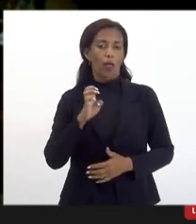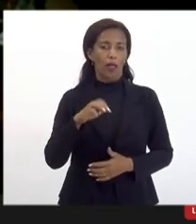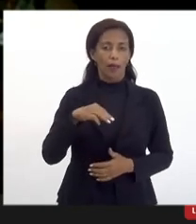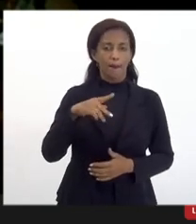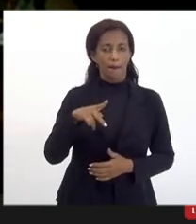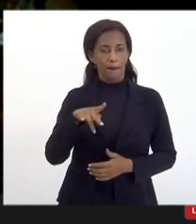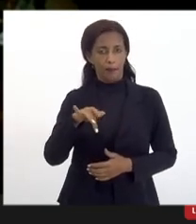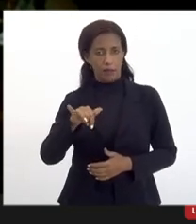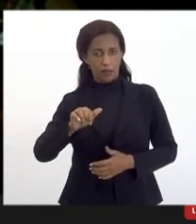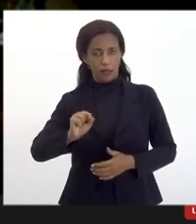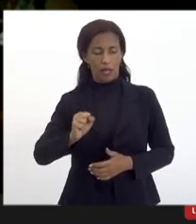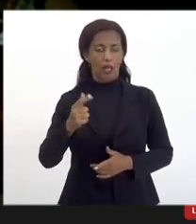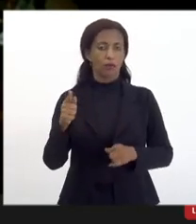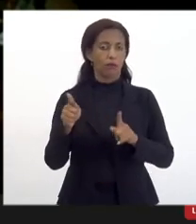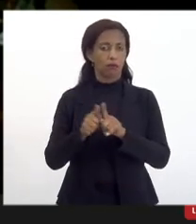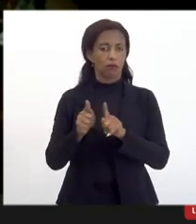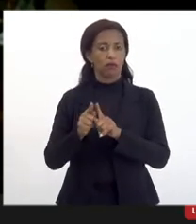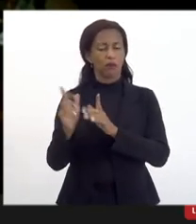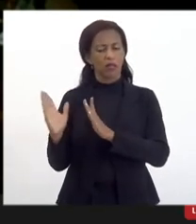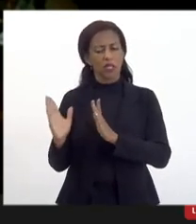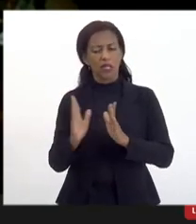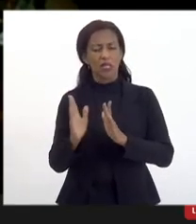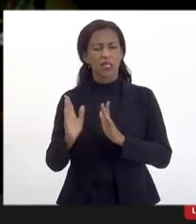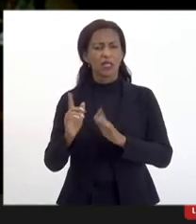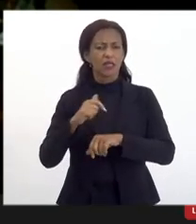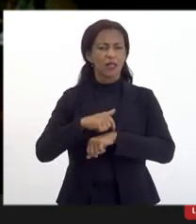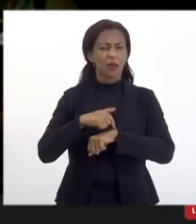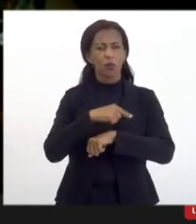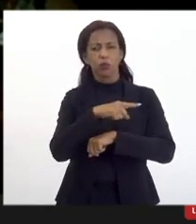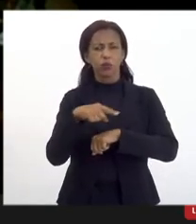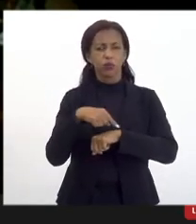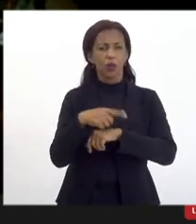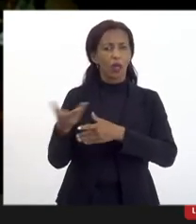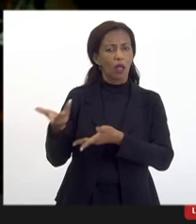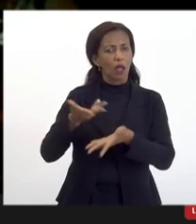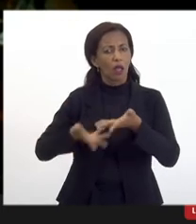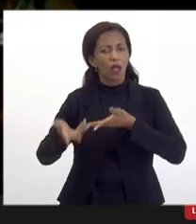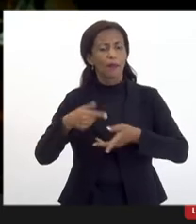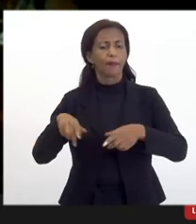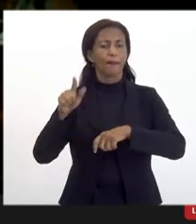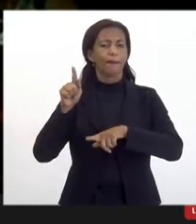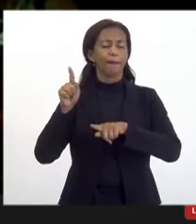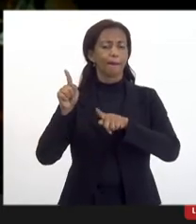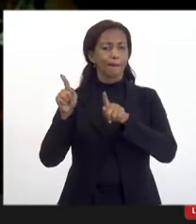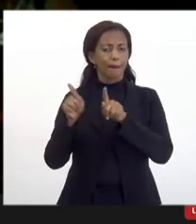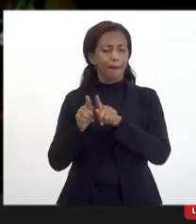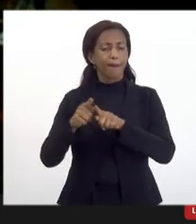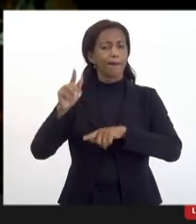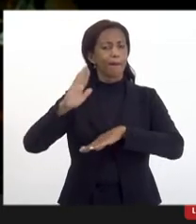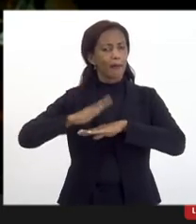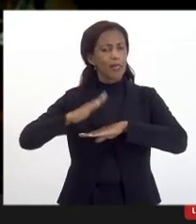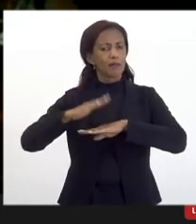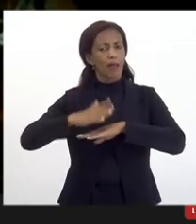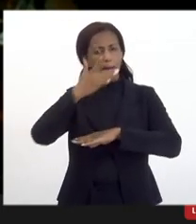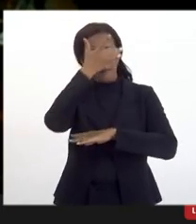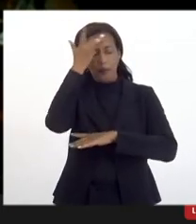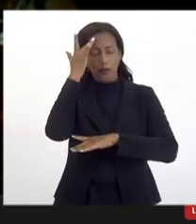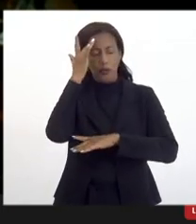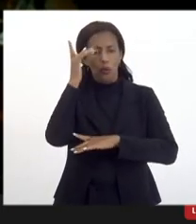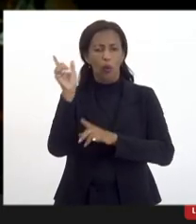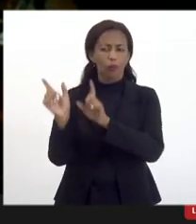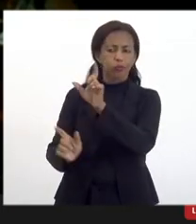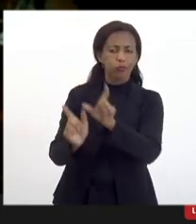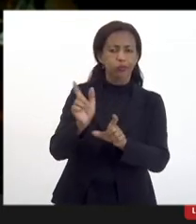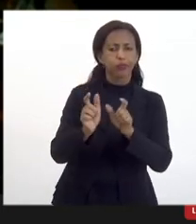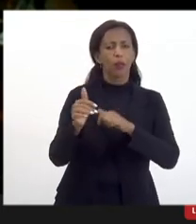invasão que a gente teve durante esse tempo todo e envolver cada vez mais pessoas nessa conversa porque muitas